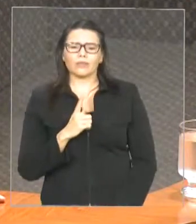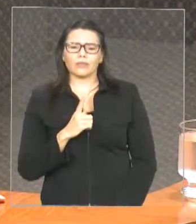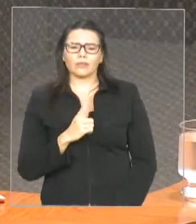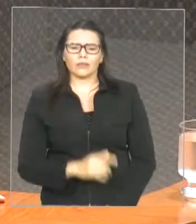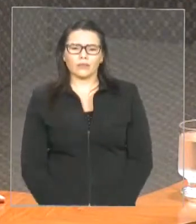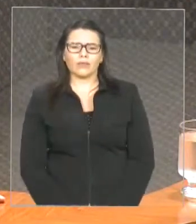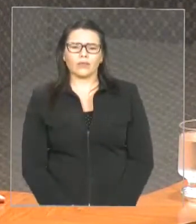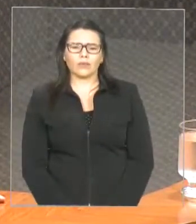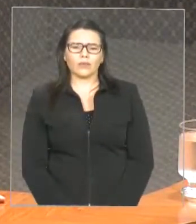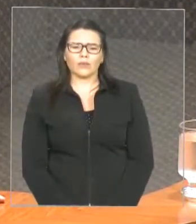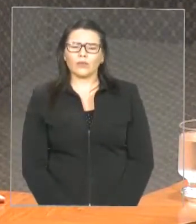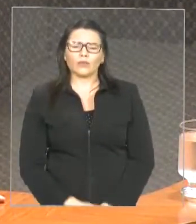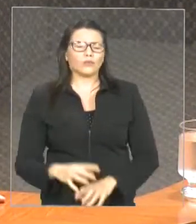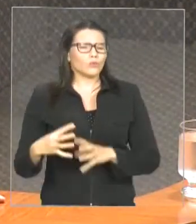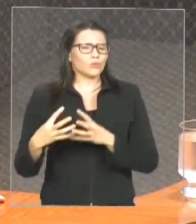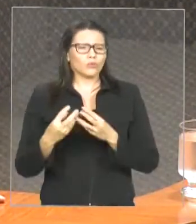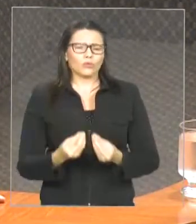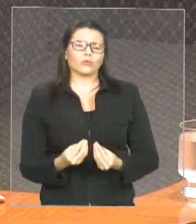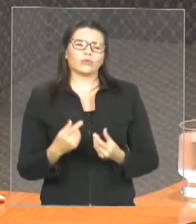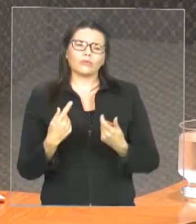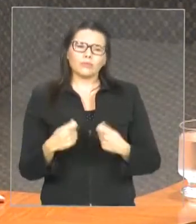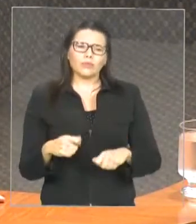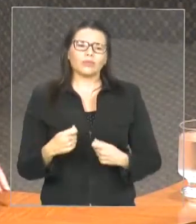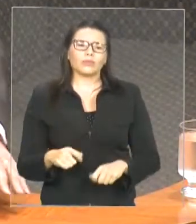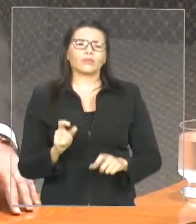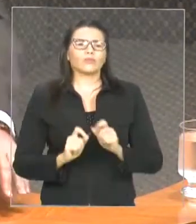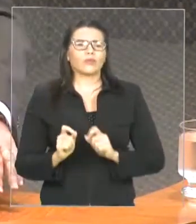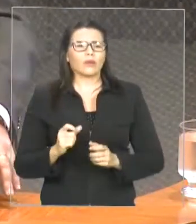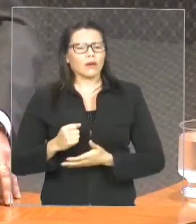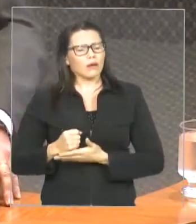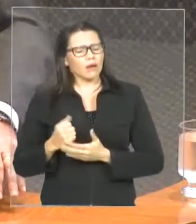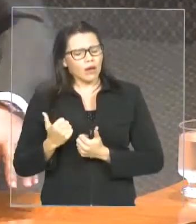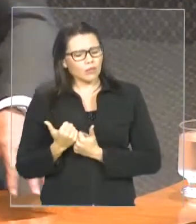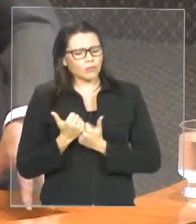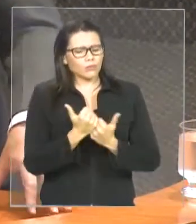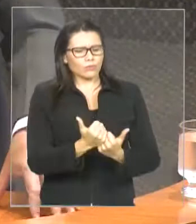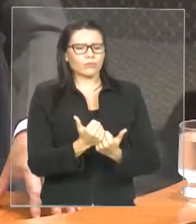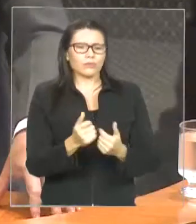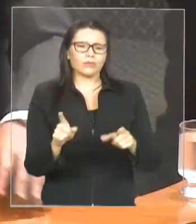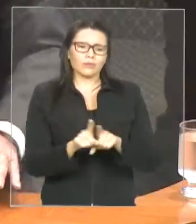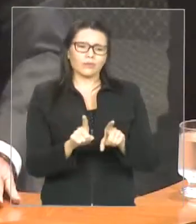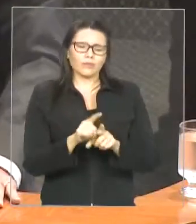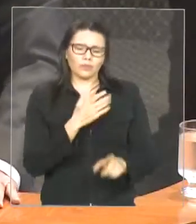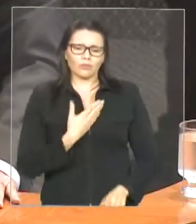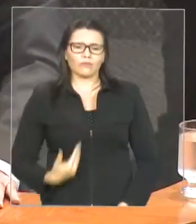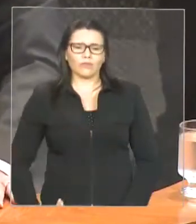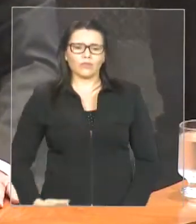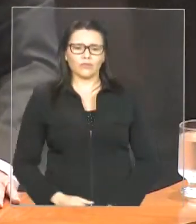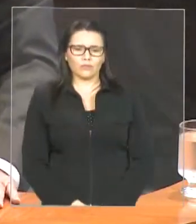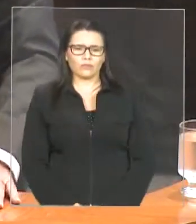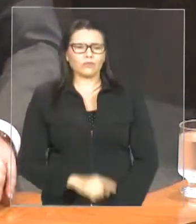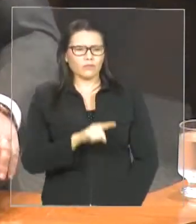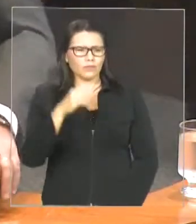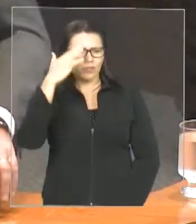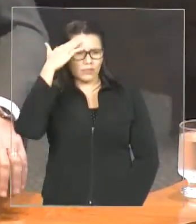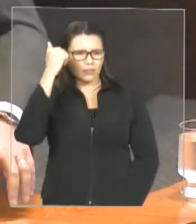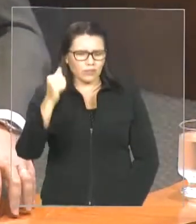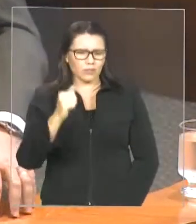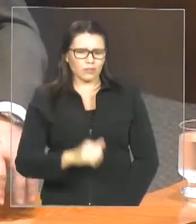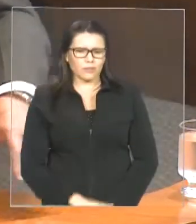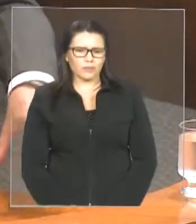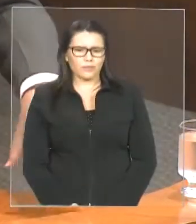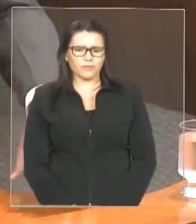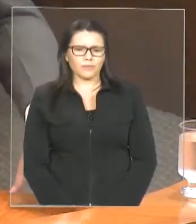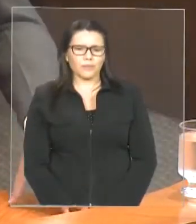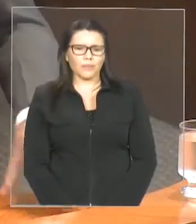aporte de recursos estaduais. Em função desse modelo federativo, em que a maior parte do